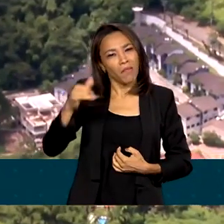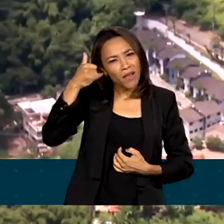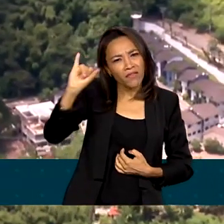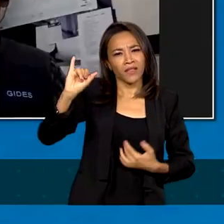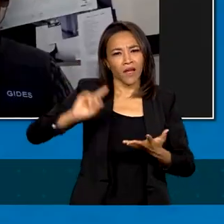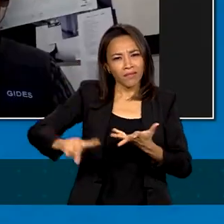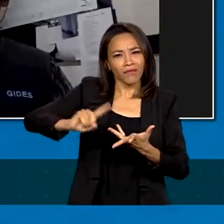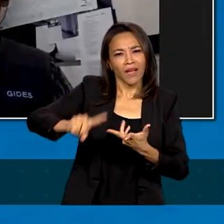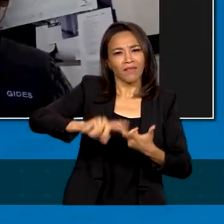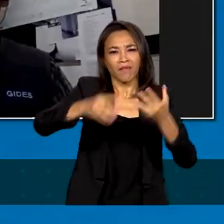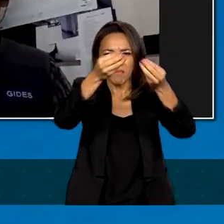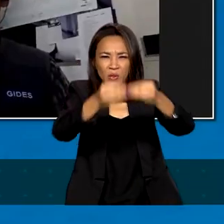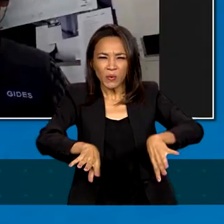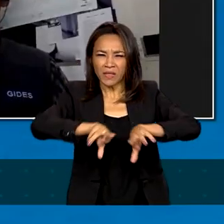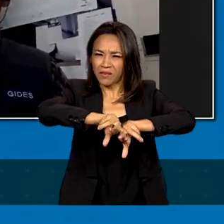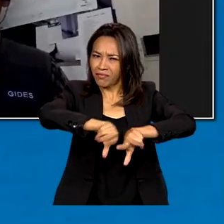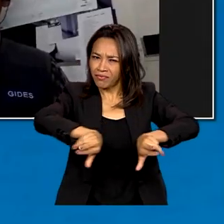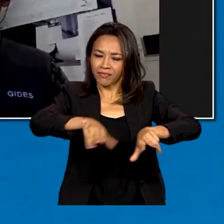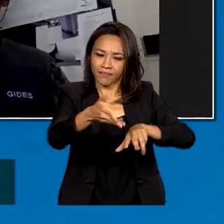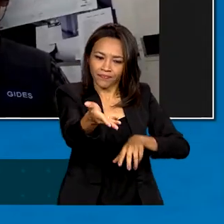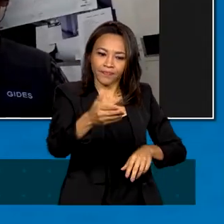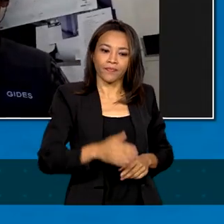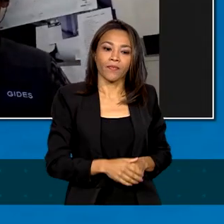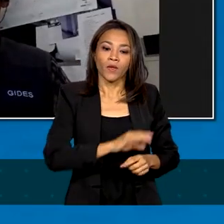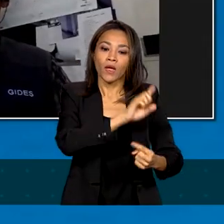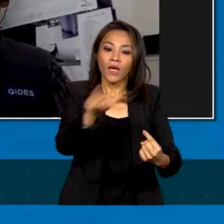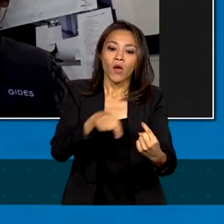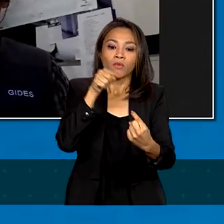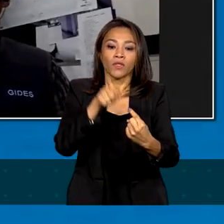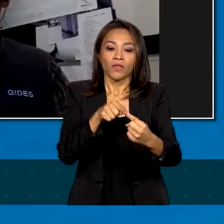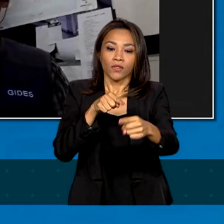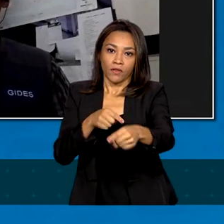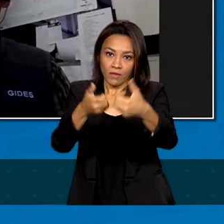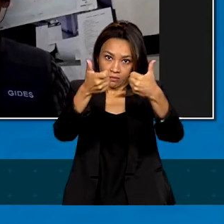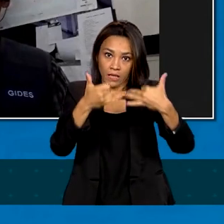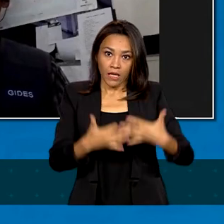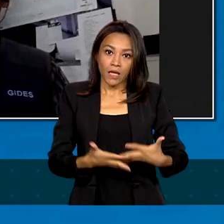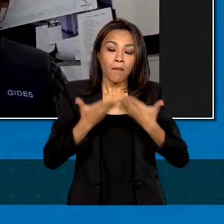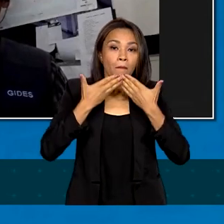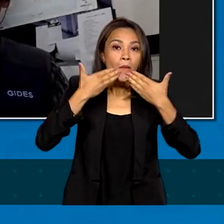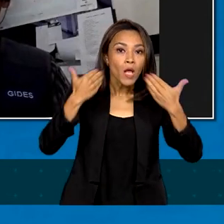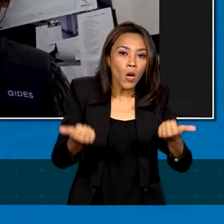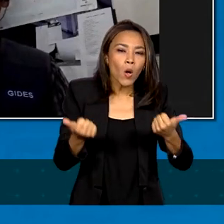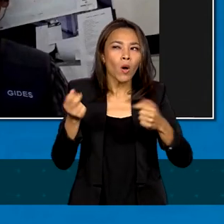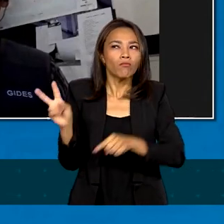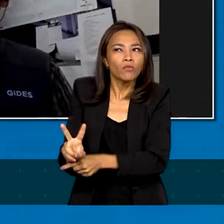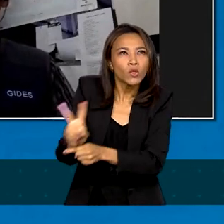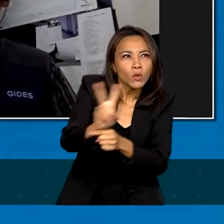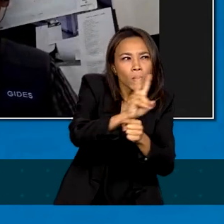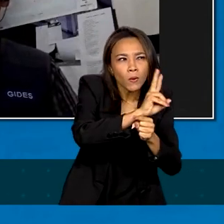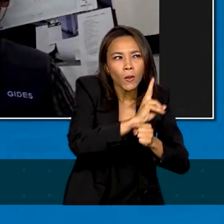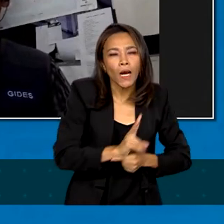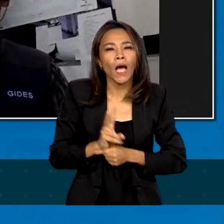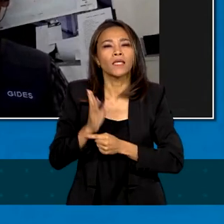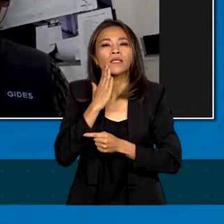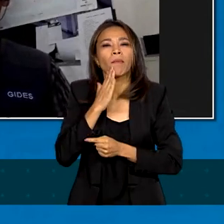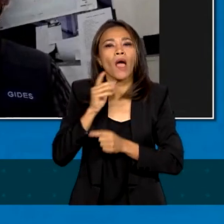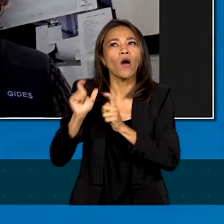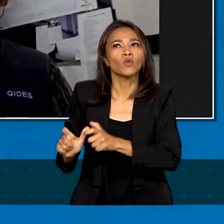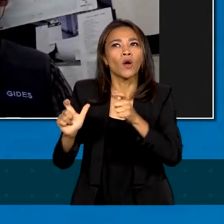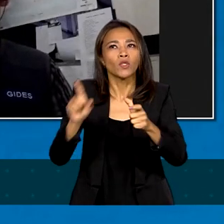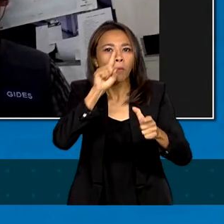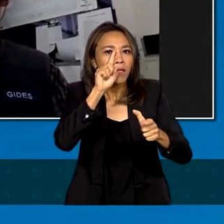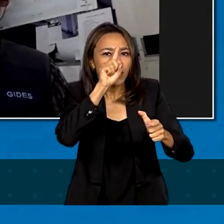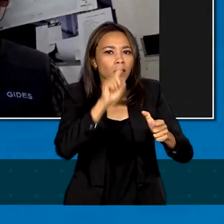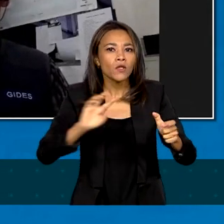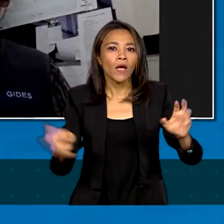desastres. A ideia é cada vez evoluir mais nessa identificação, no monitoramento, no mapeamento, na